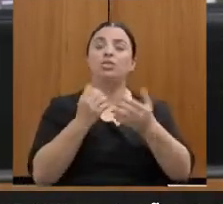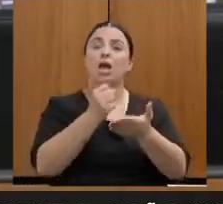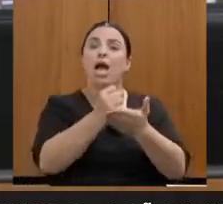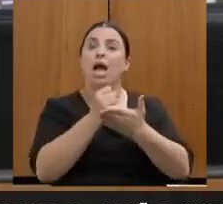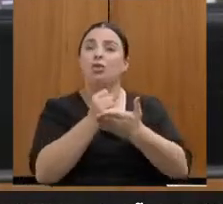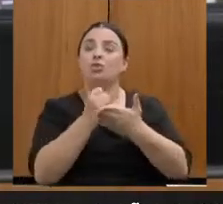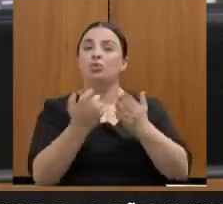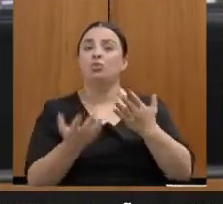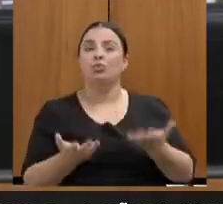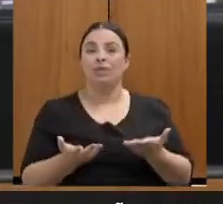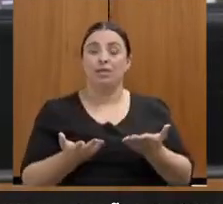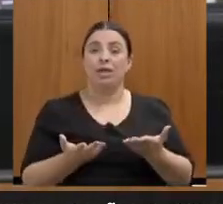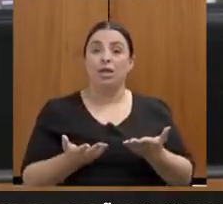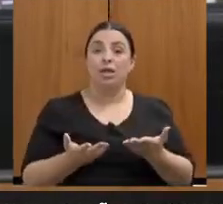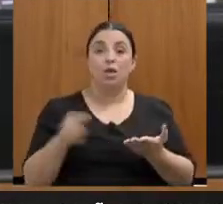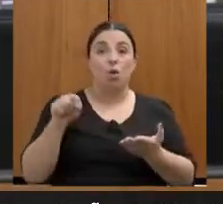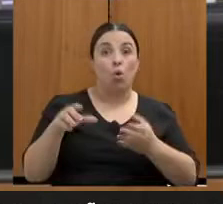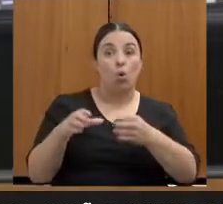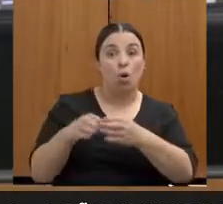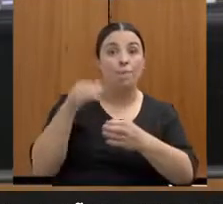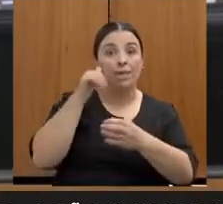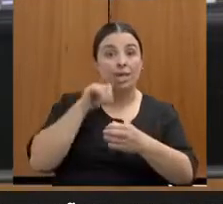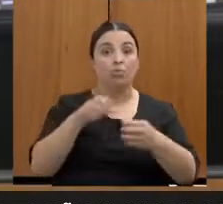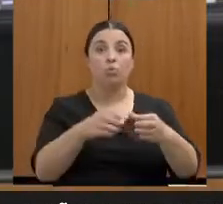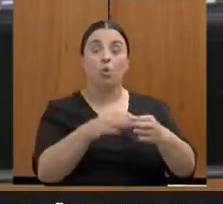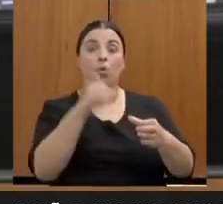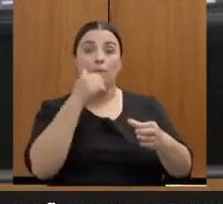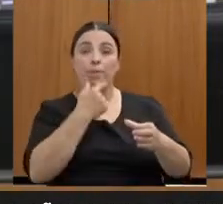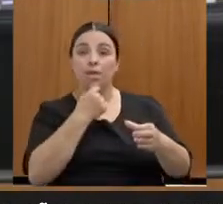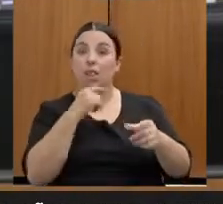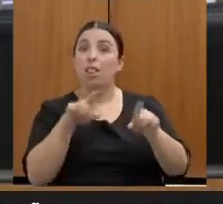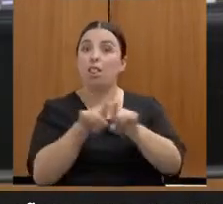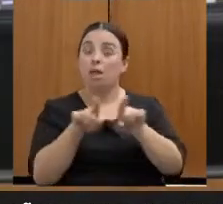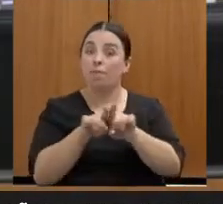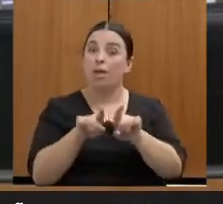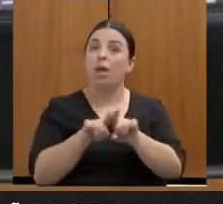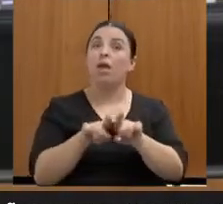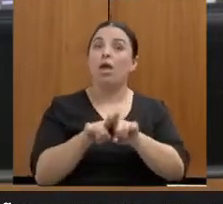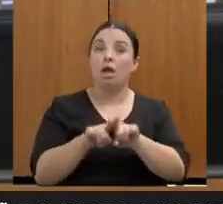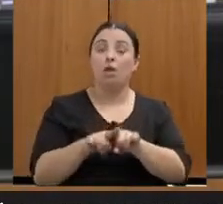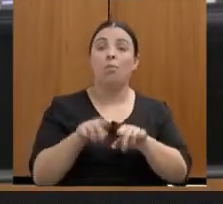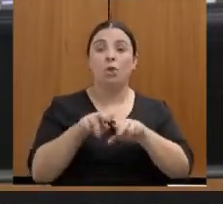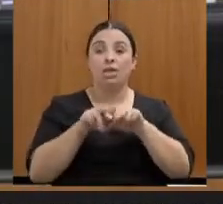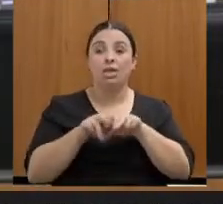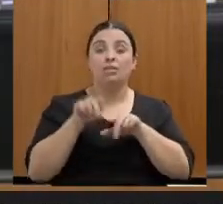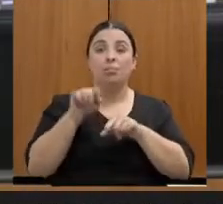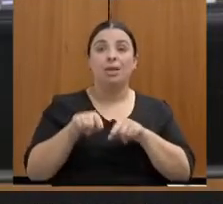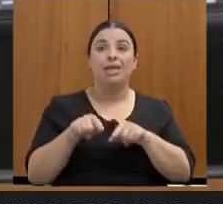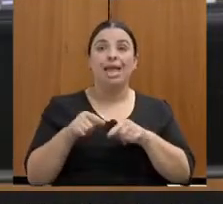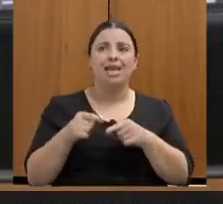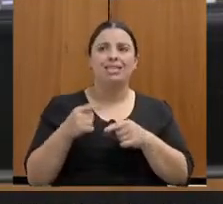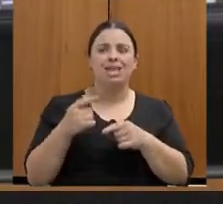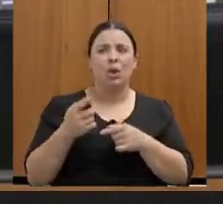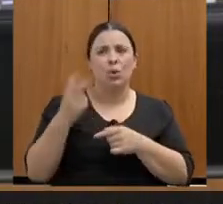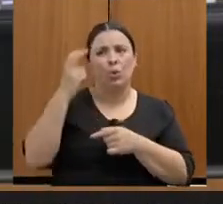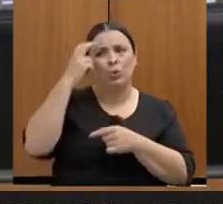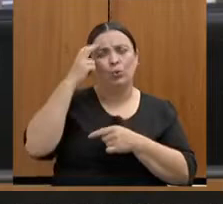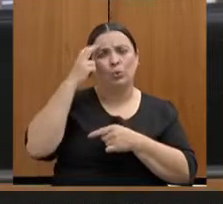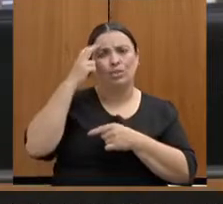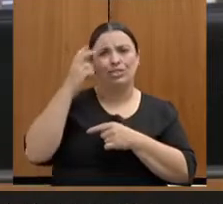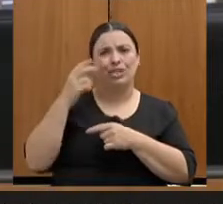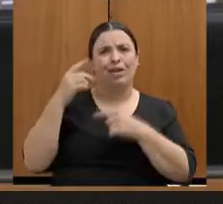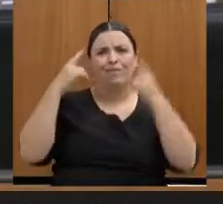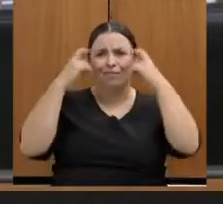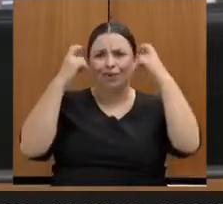mudar essa, virar essa chave da cultura. Violência contra a mulher é uma cultura naturalizada na nossa sociedade, e eu